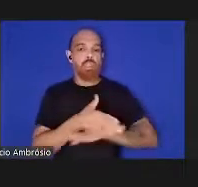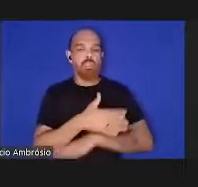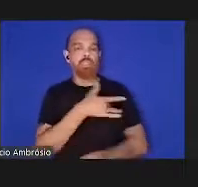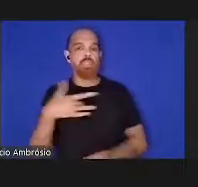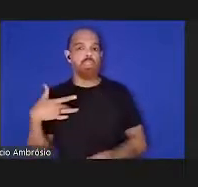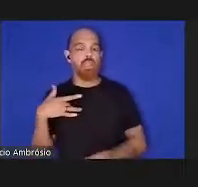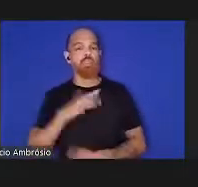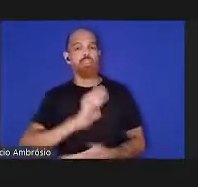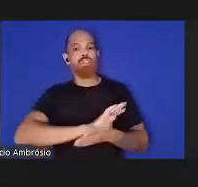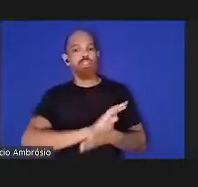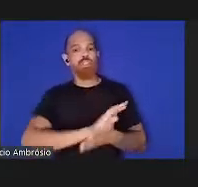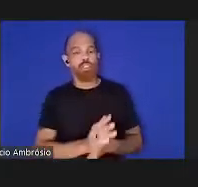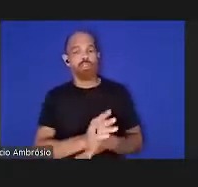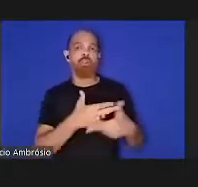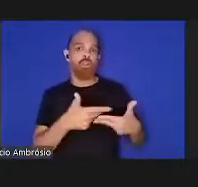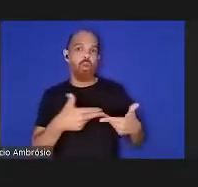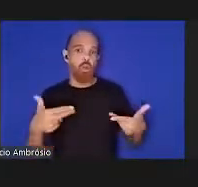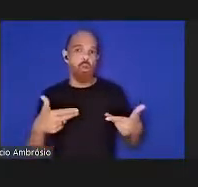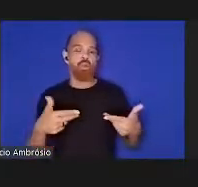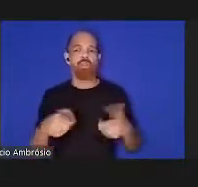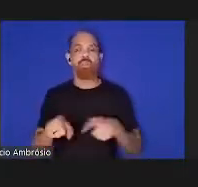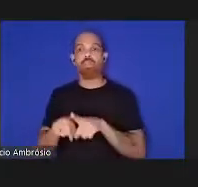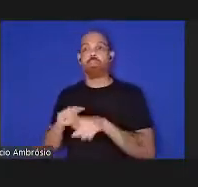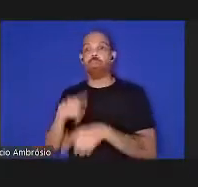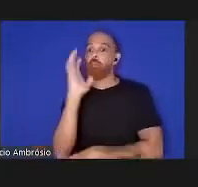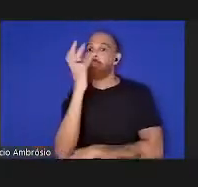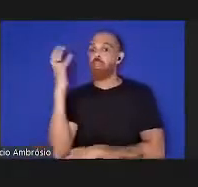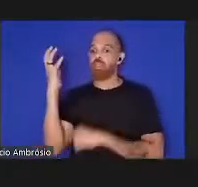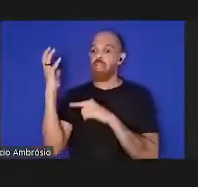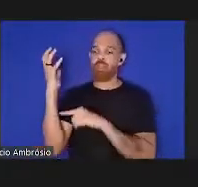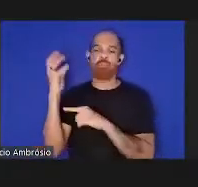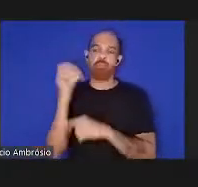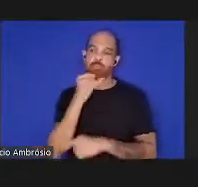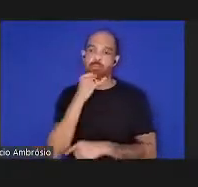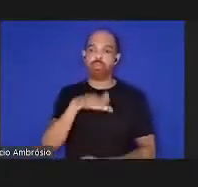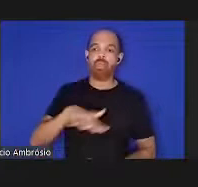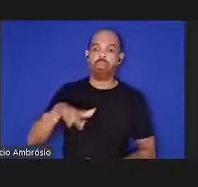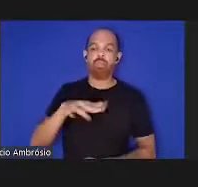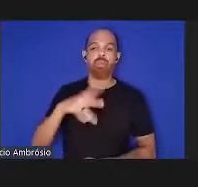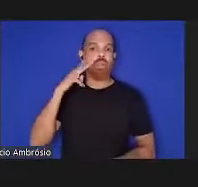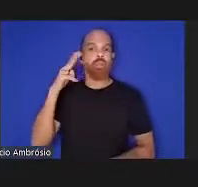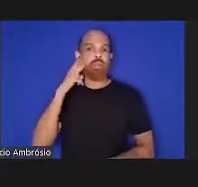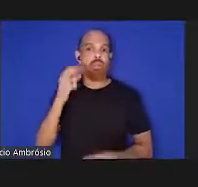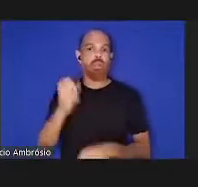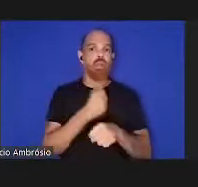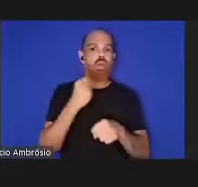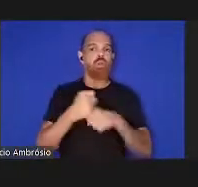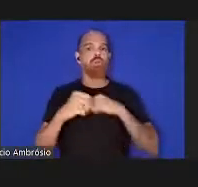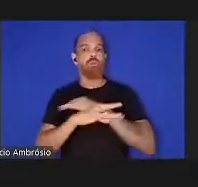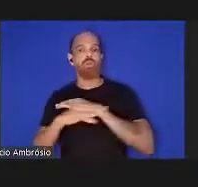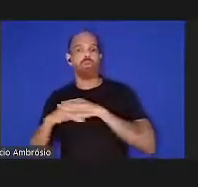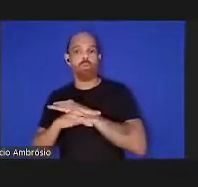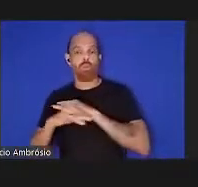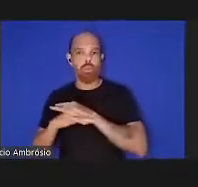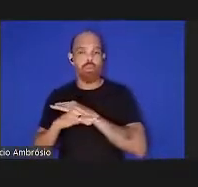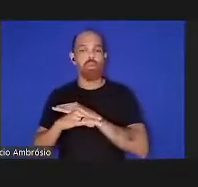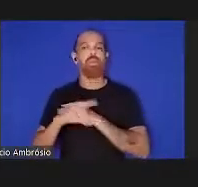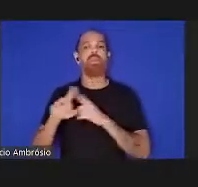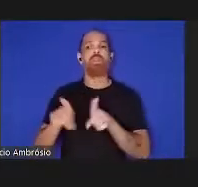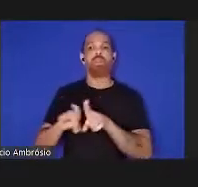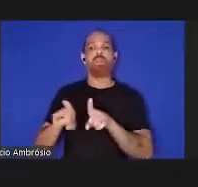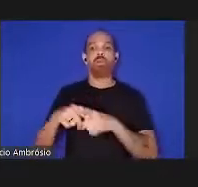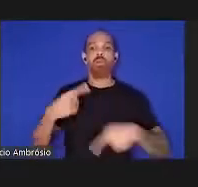discriminação entre outros de fatores ambientais como os ambientes naturais e construídos bióticos e bióticos e de fatores